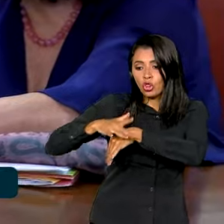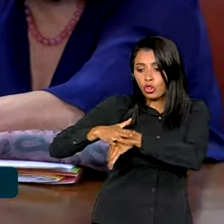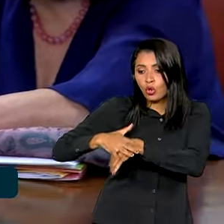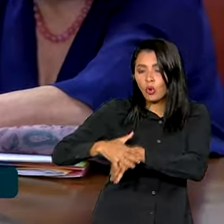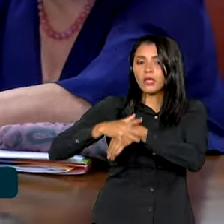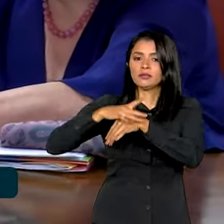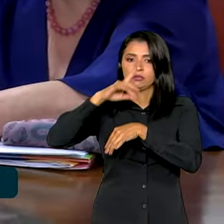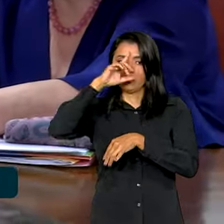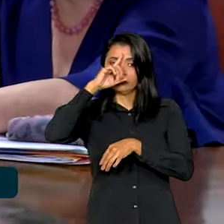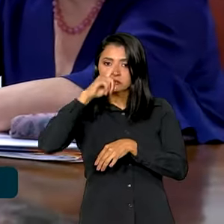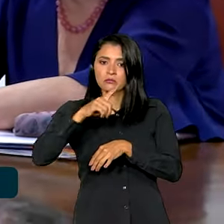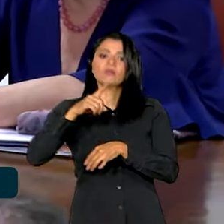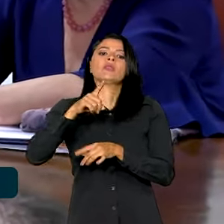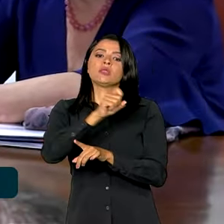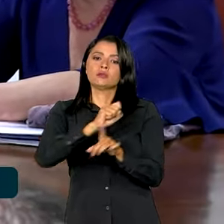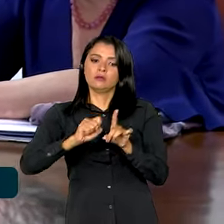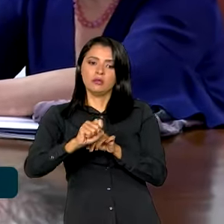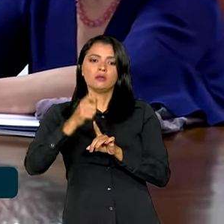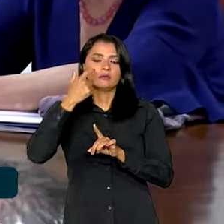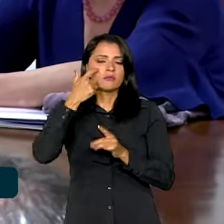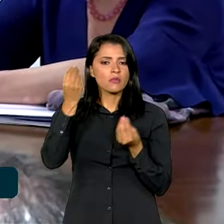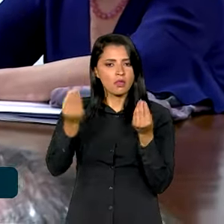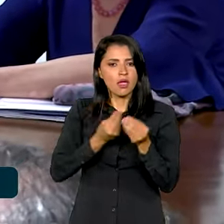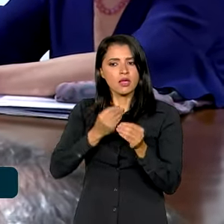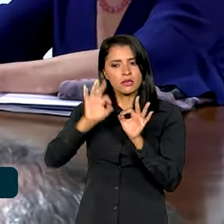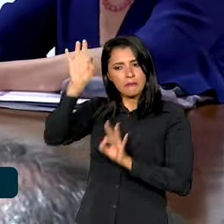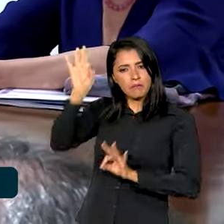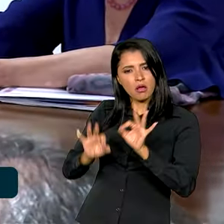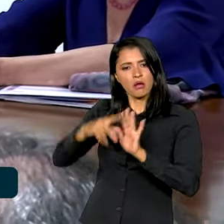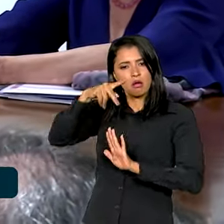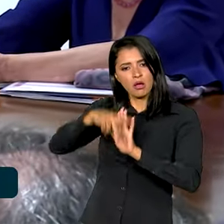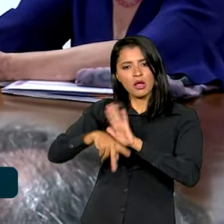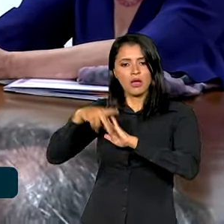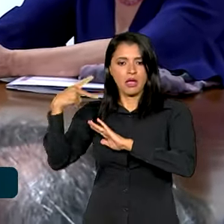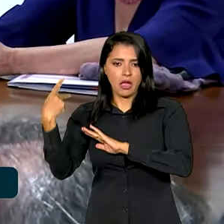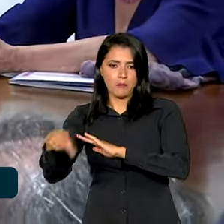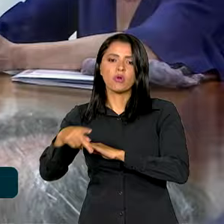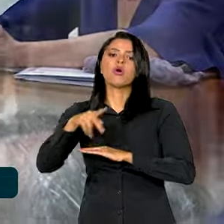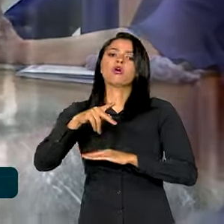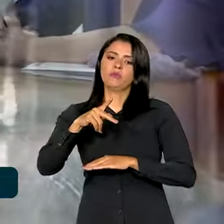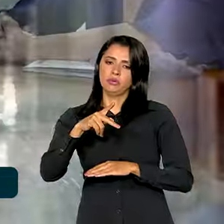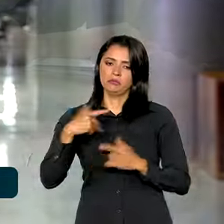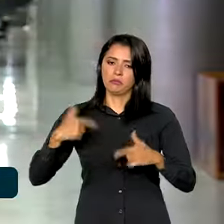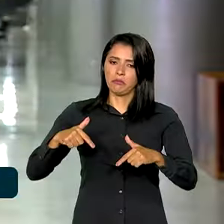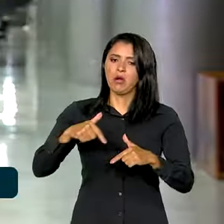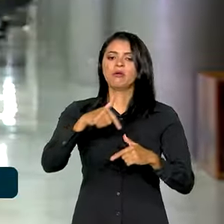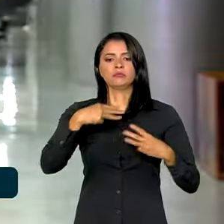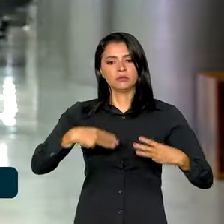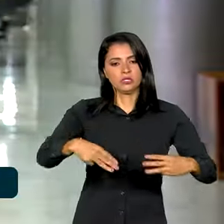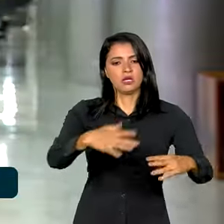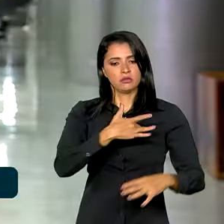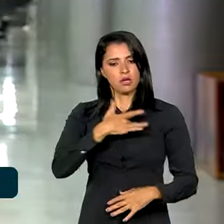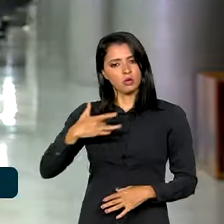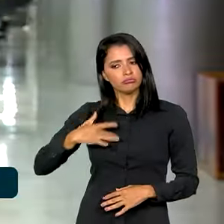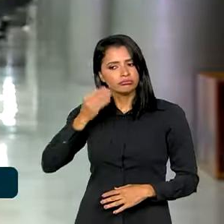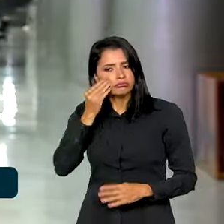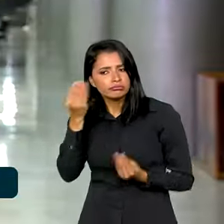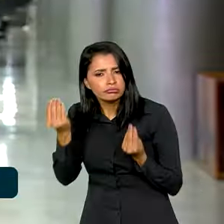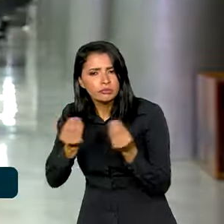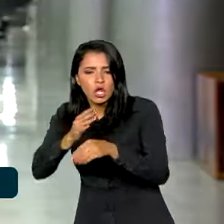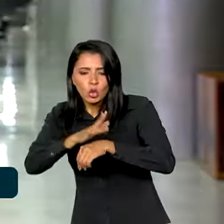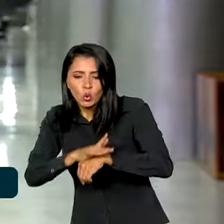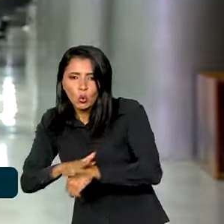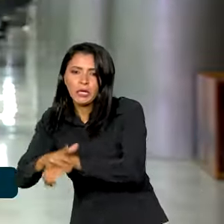determinadas socialmente. Essa é uma ação do Ministério da Saúde que tem o objetivo de tentar eliminar